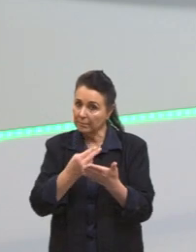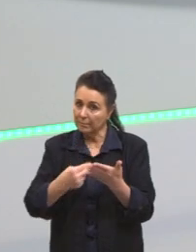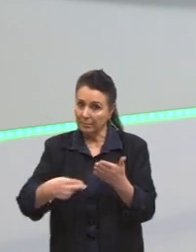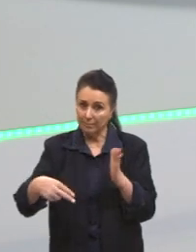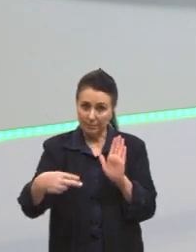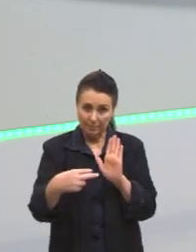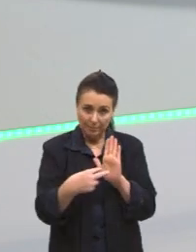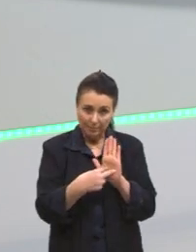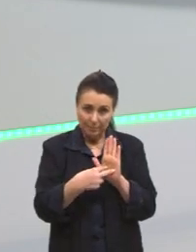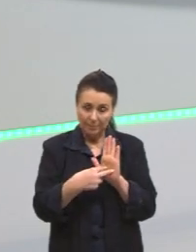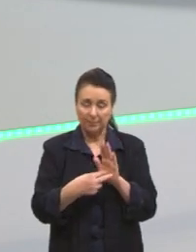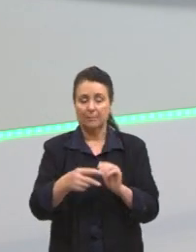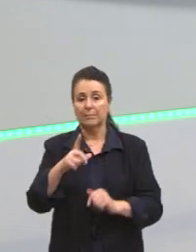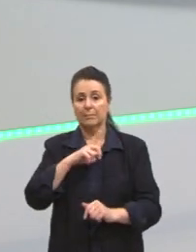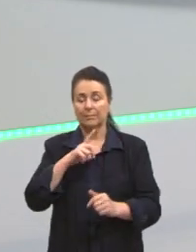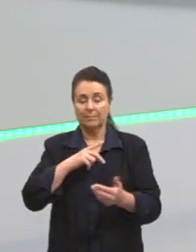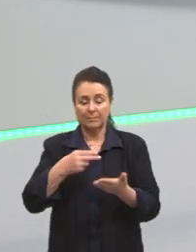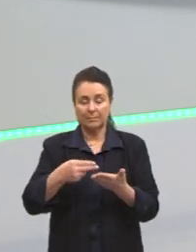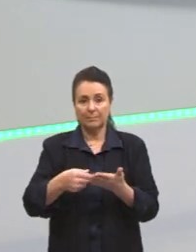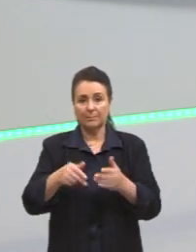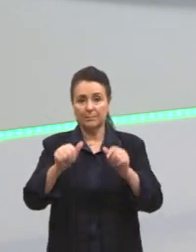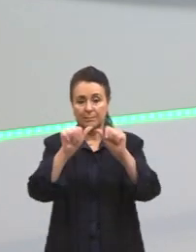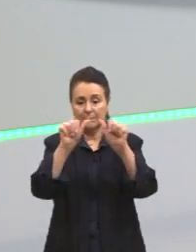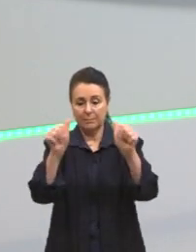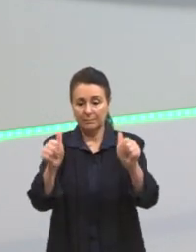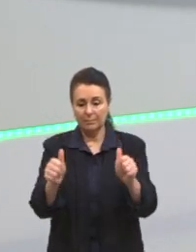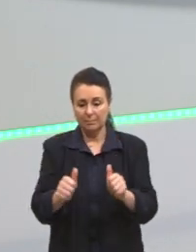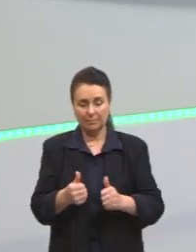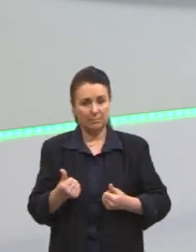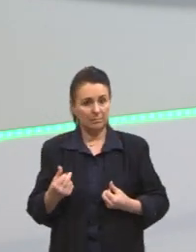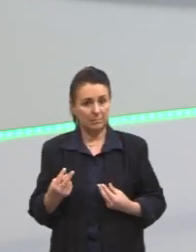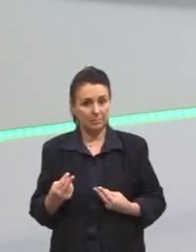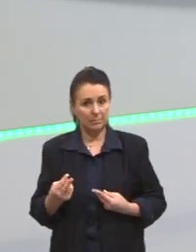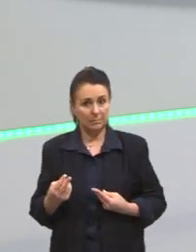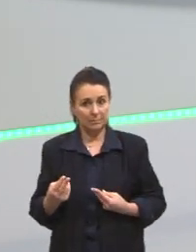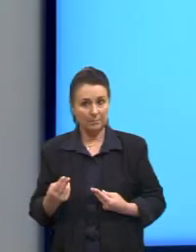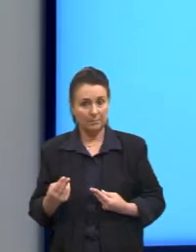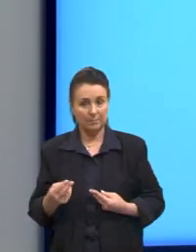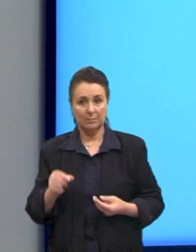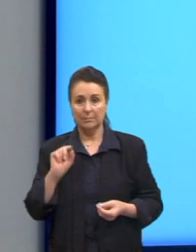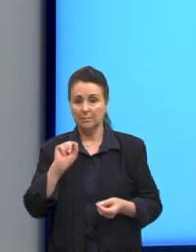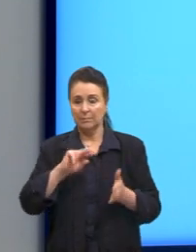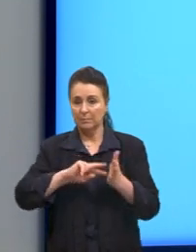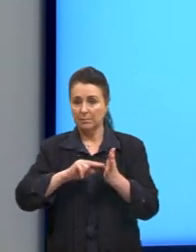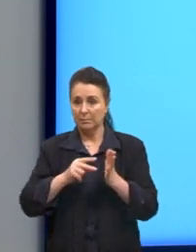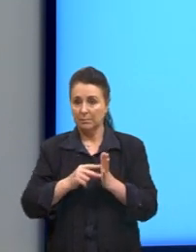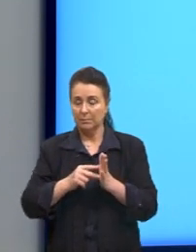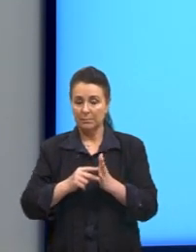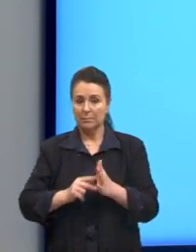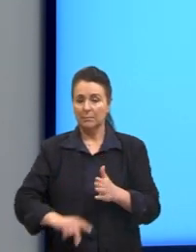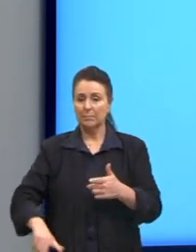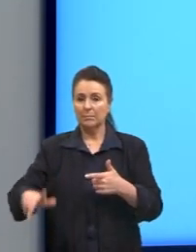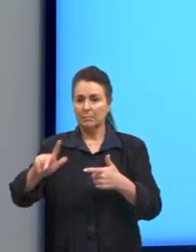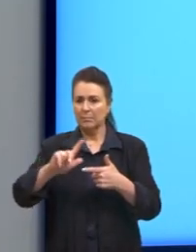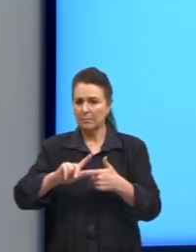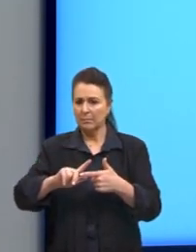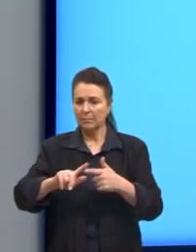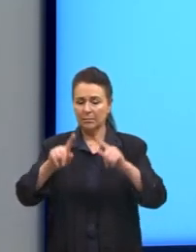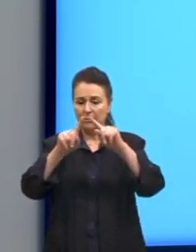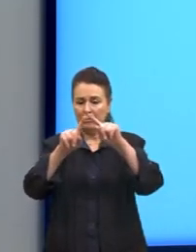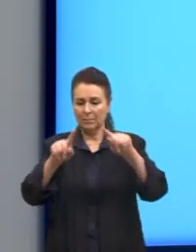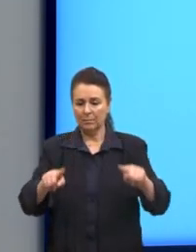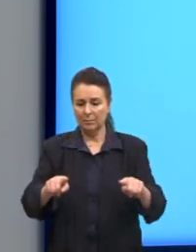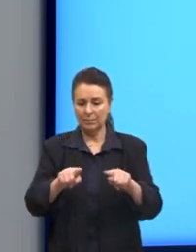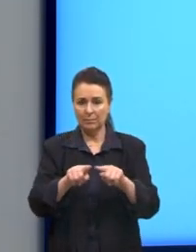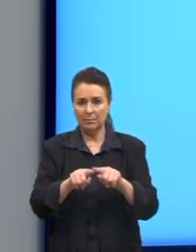Nós temos ali figuras semelhantes. O seriam essas figuras? Triângulos, né? Quando a gente pegar ali